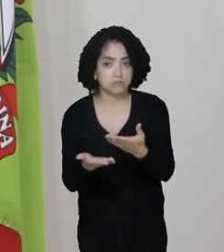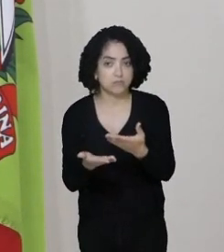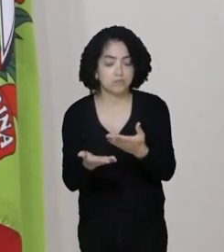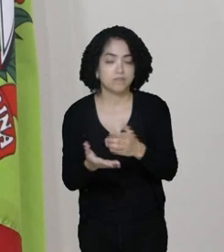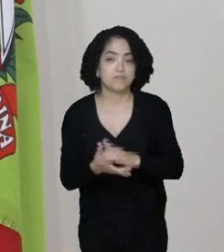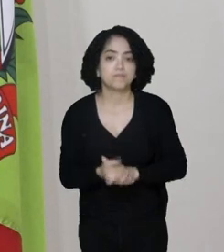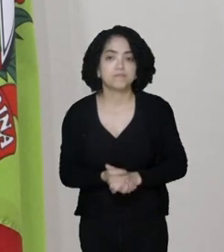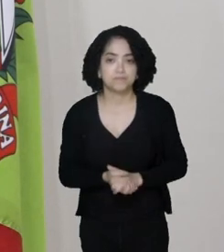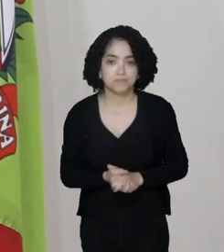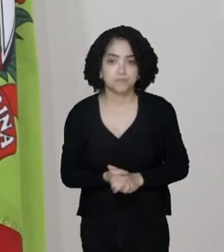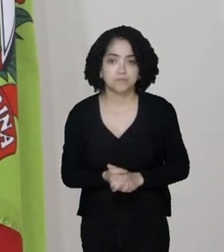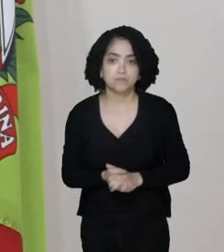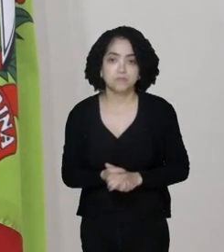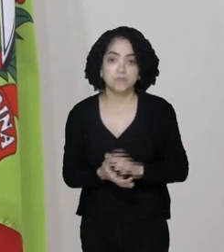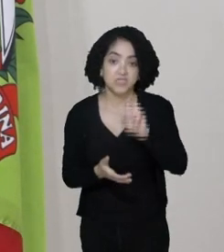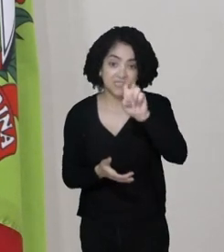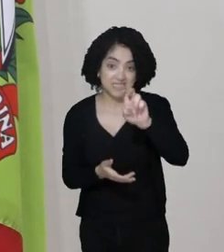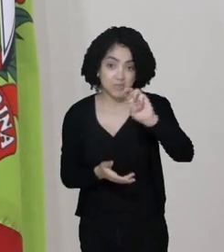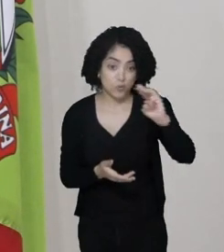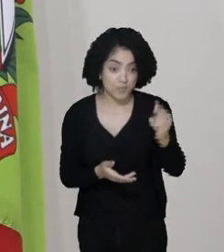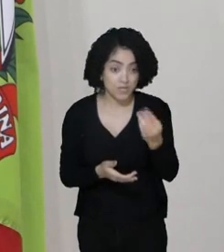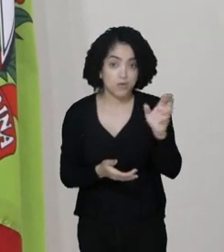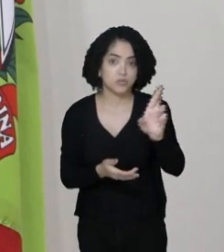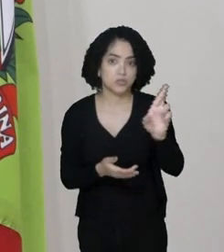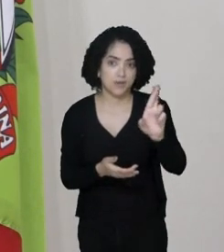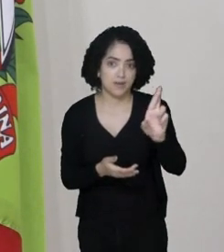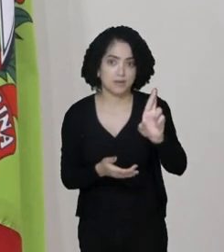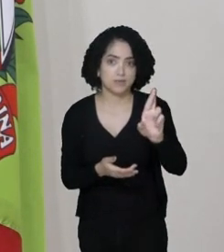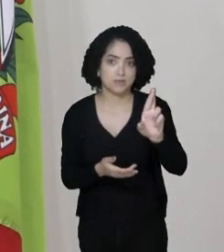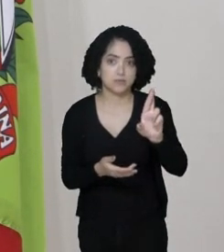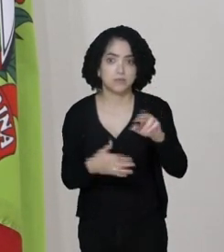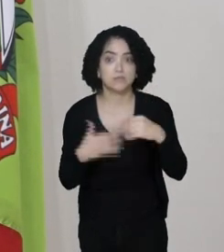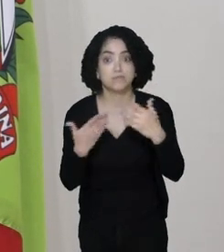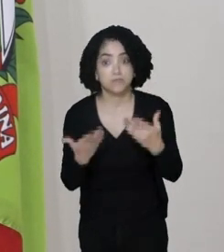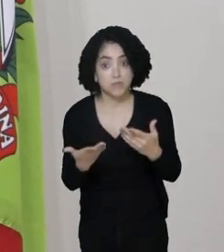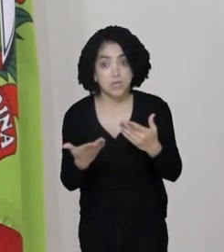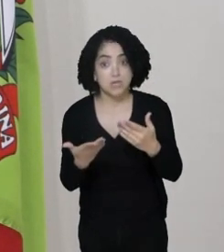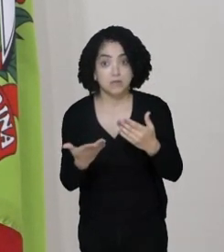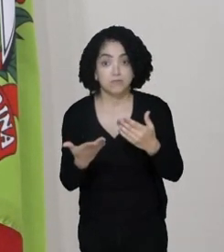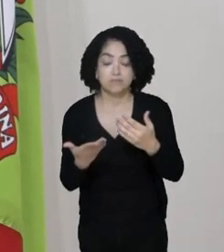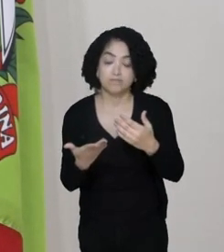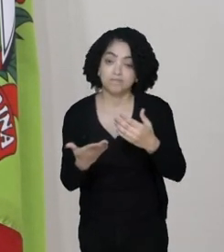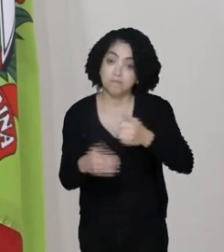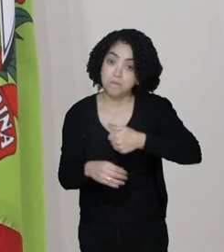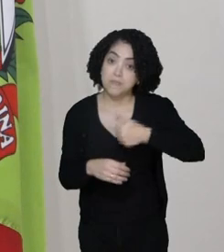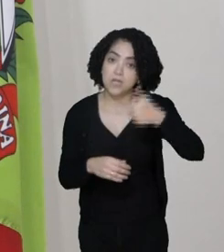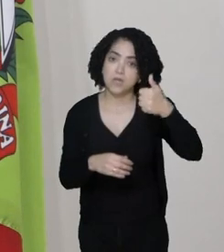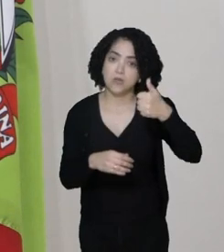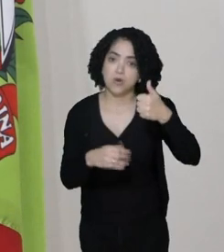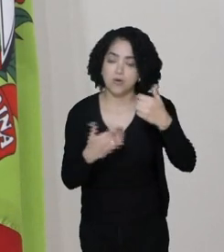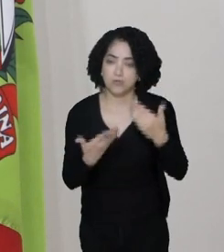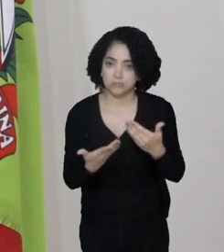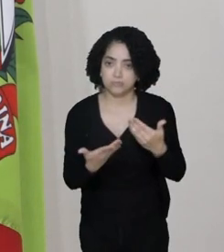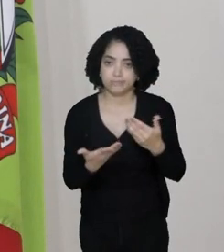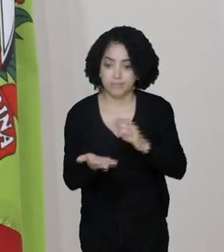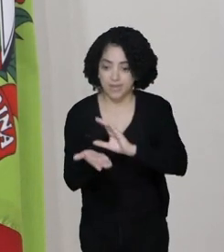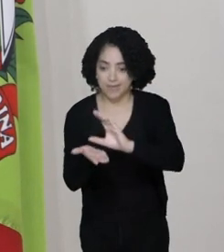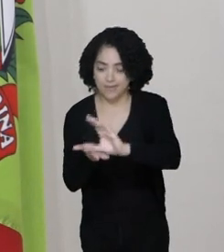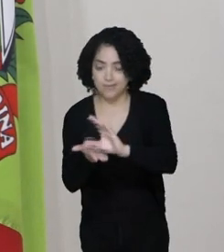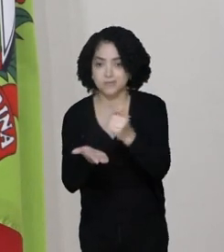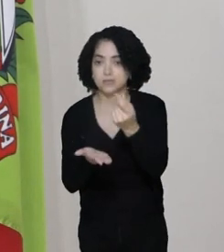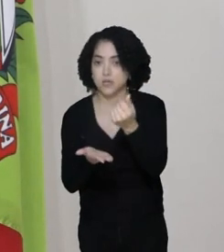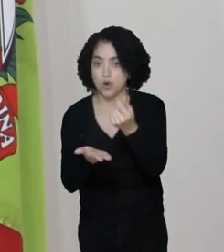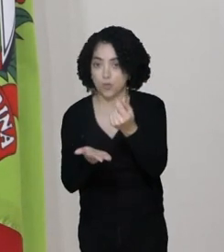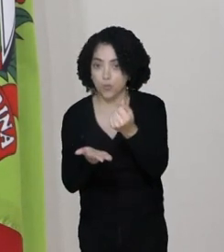Cinco bilhões de reais. Será que isso não é muito mais proveitoso nós colocarmos esse recurso